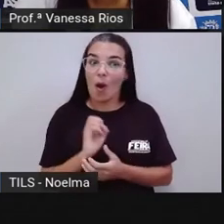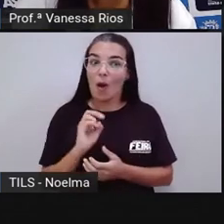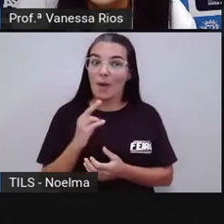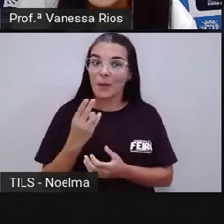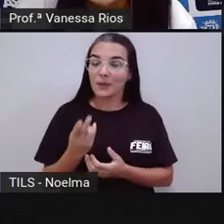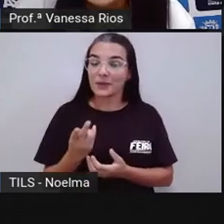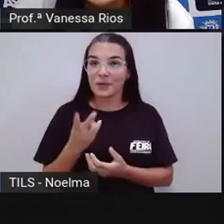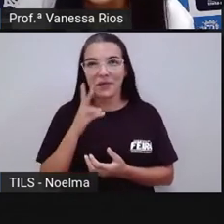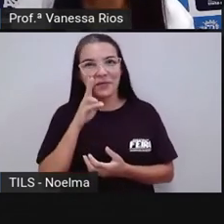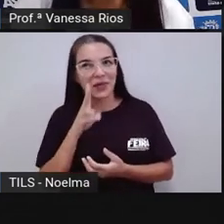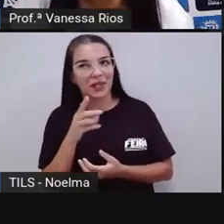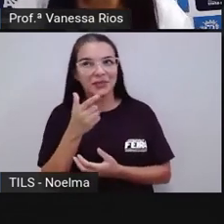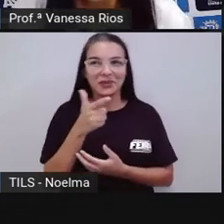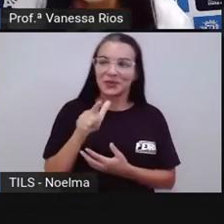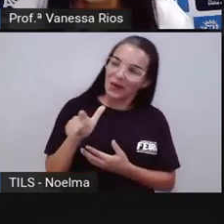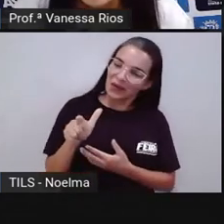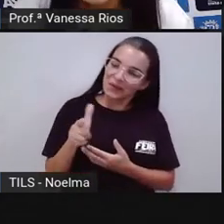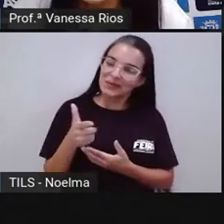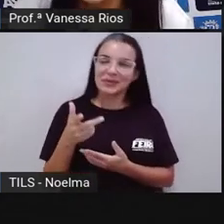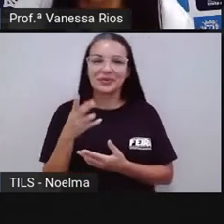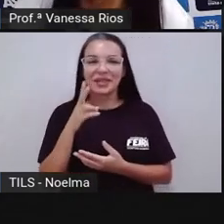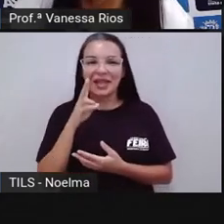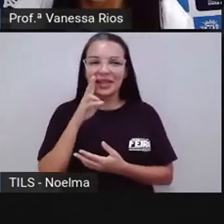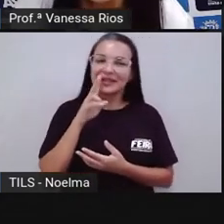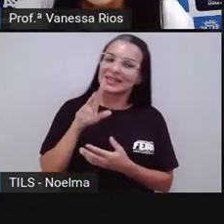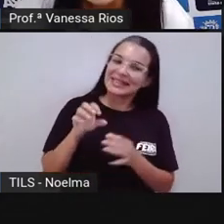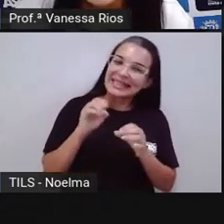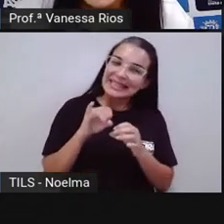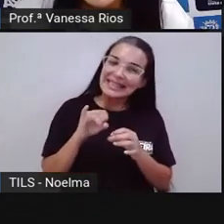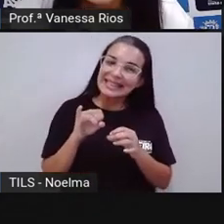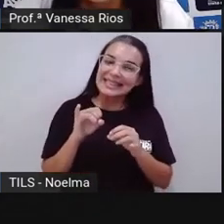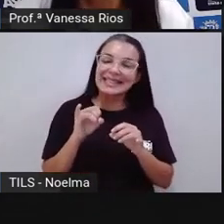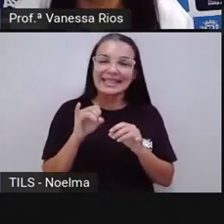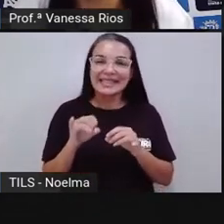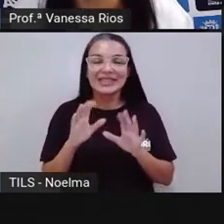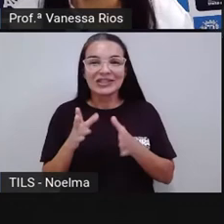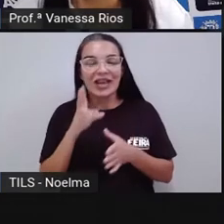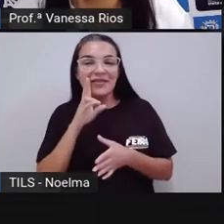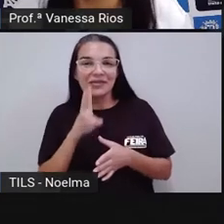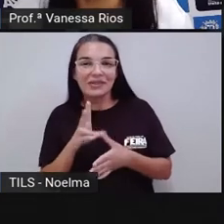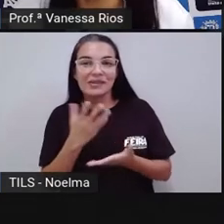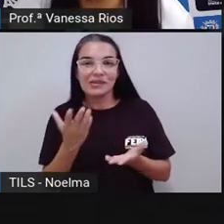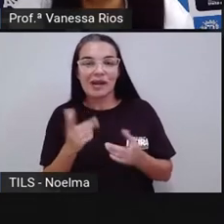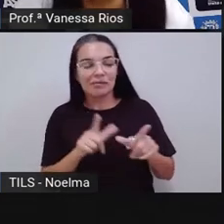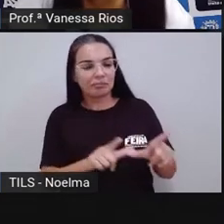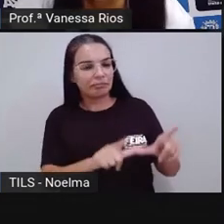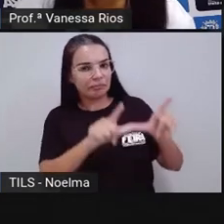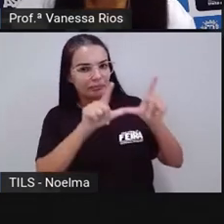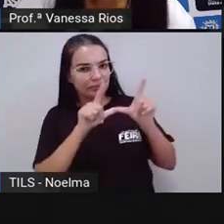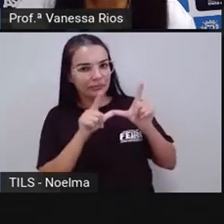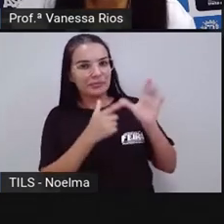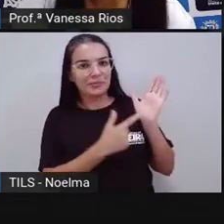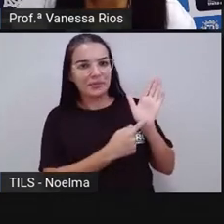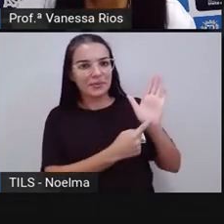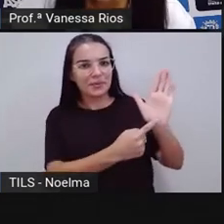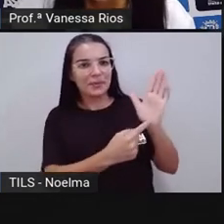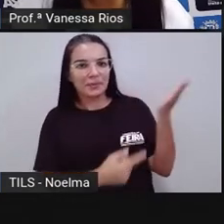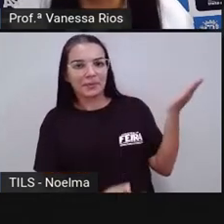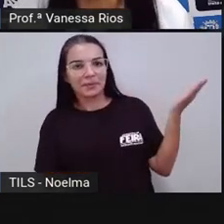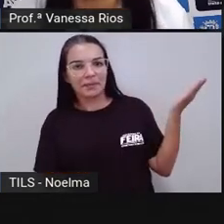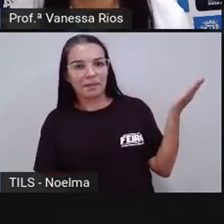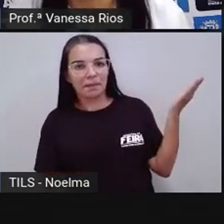Ou revisarmos, né? Ou observarmos, caso você já tenha visto uma imagem como esta, por exemplo.